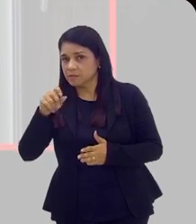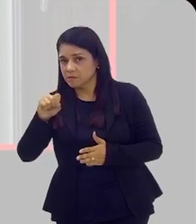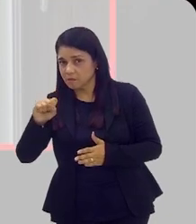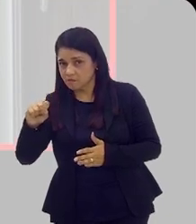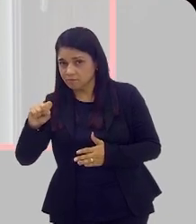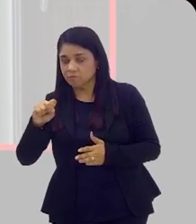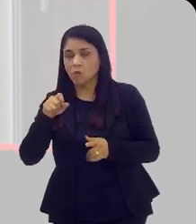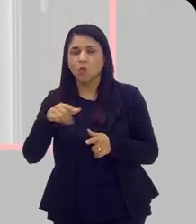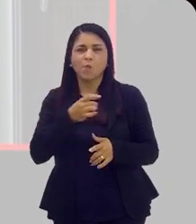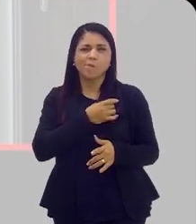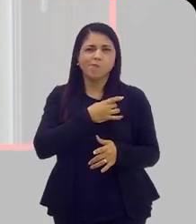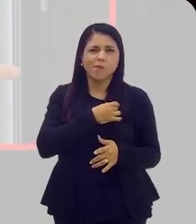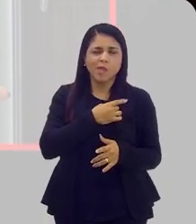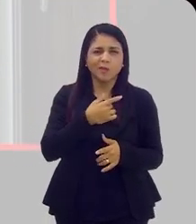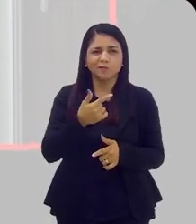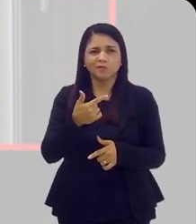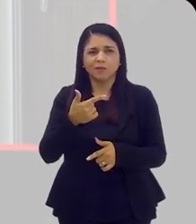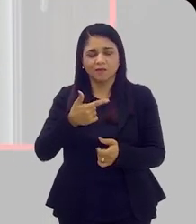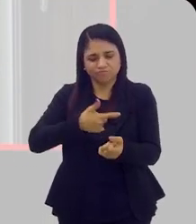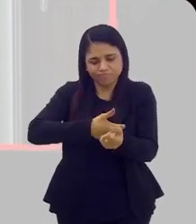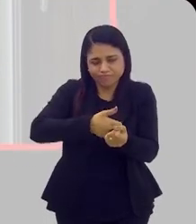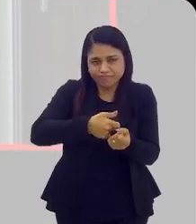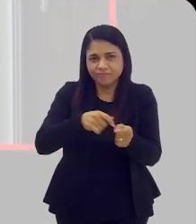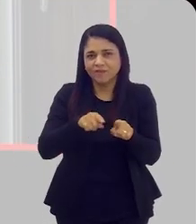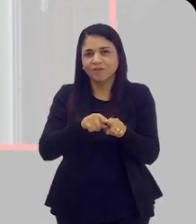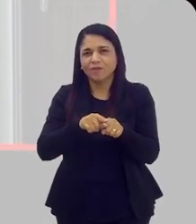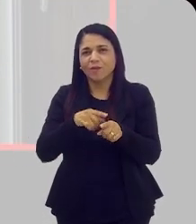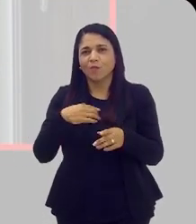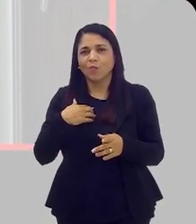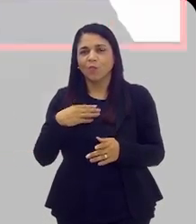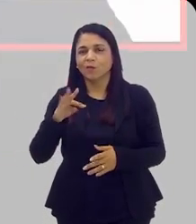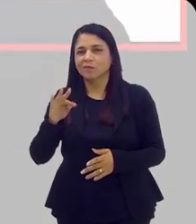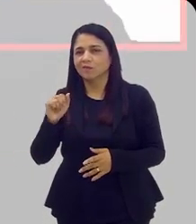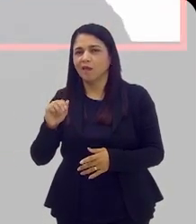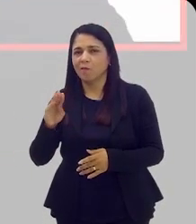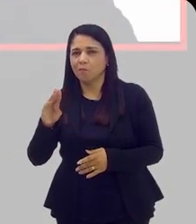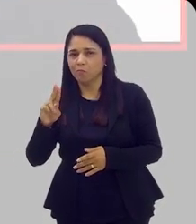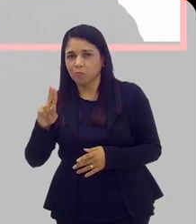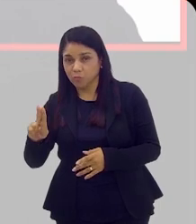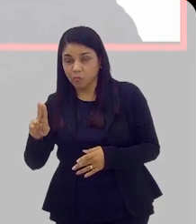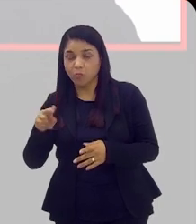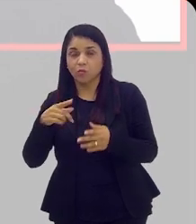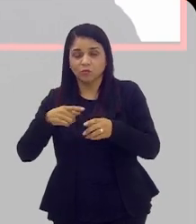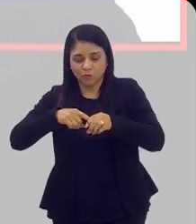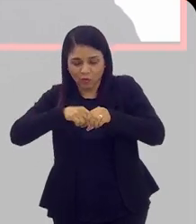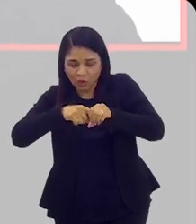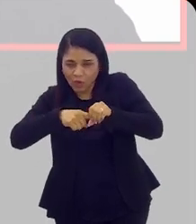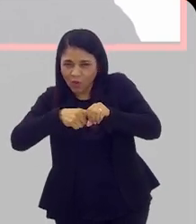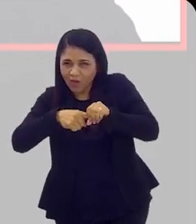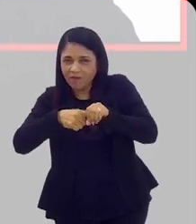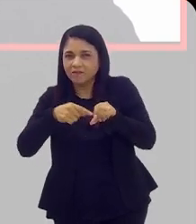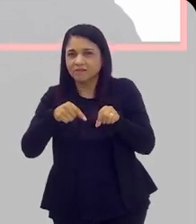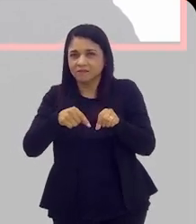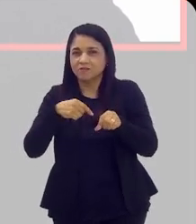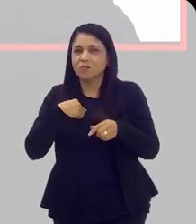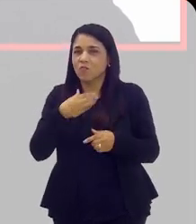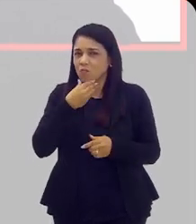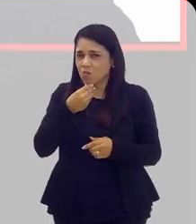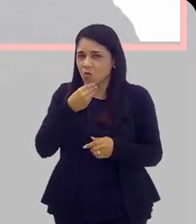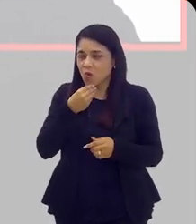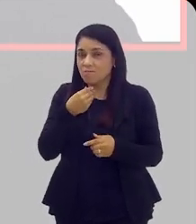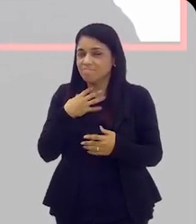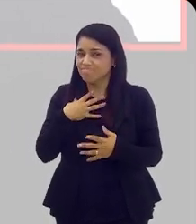falou aqui sobre o medo da agulha, o tabu do toque, e o homem tem realmente essa